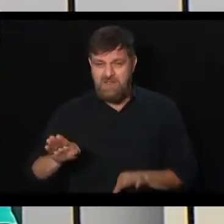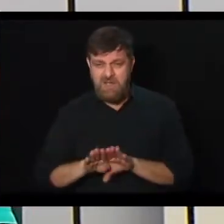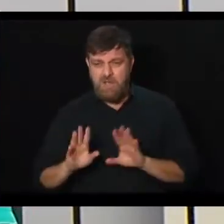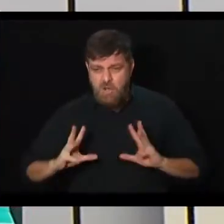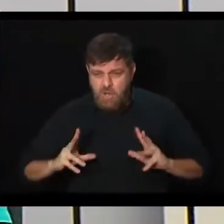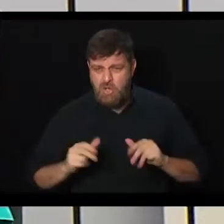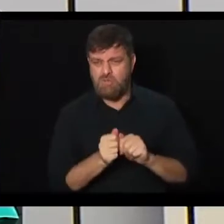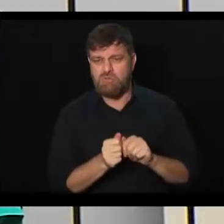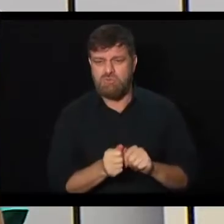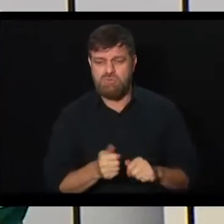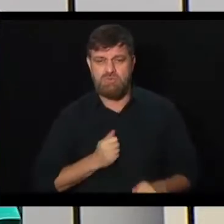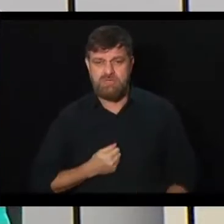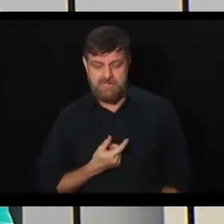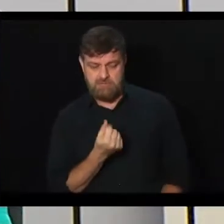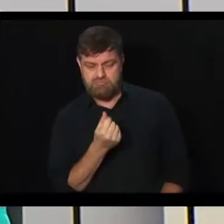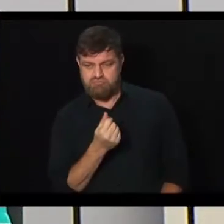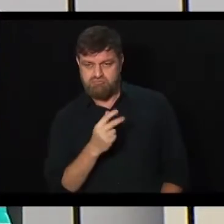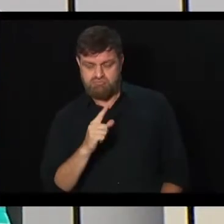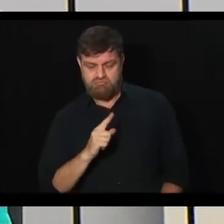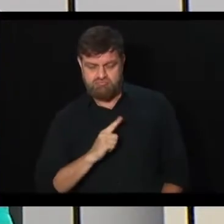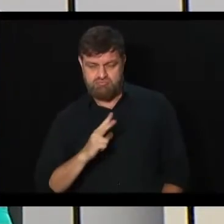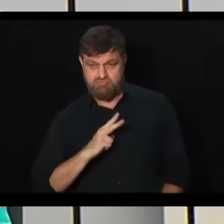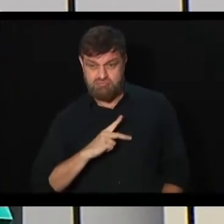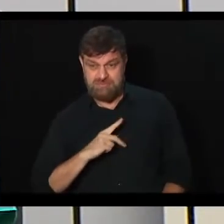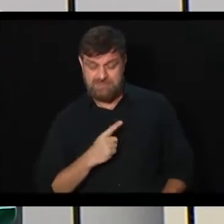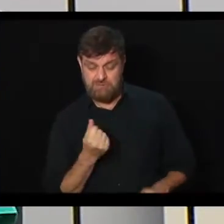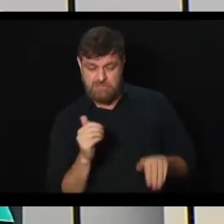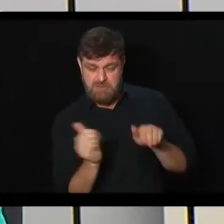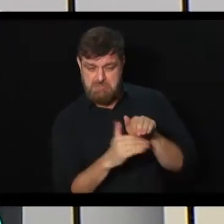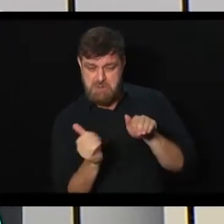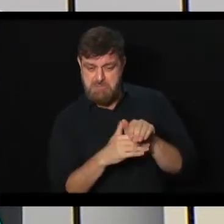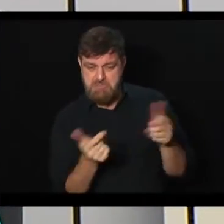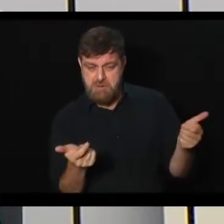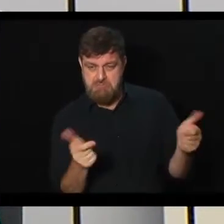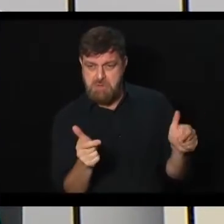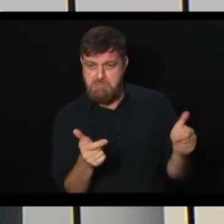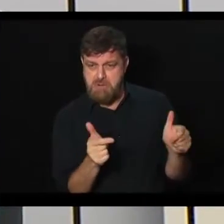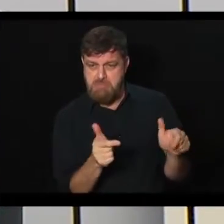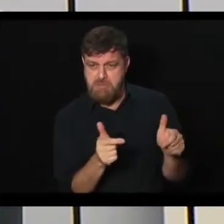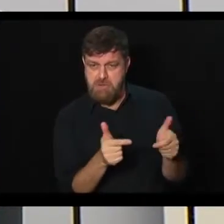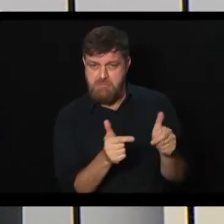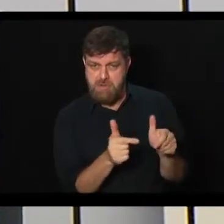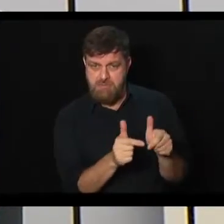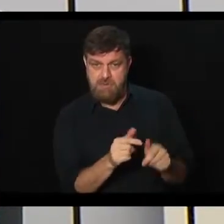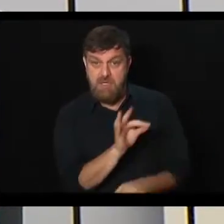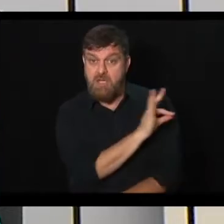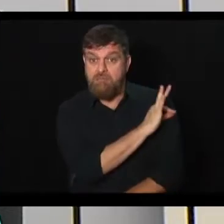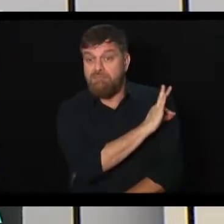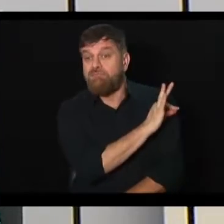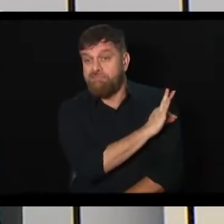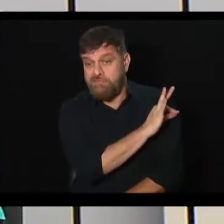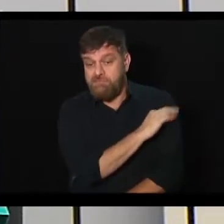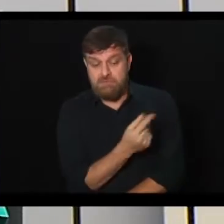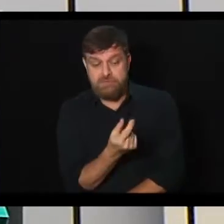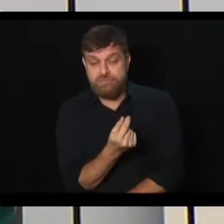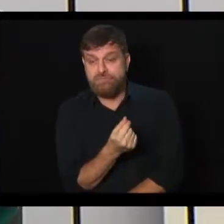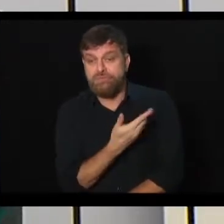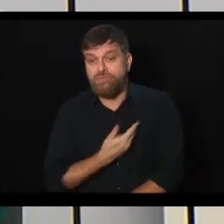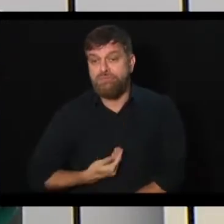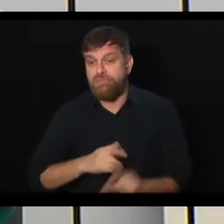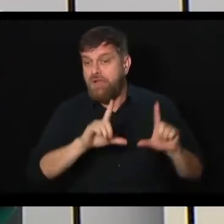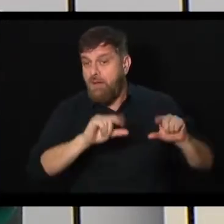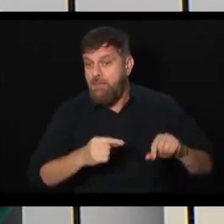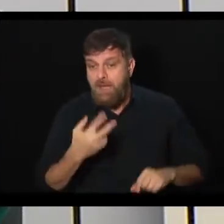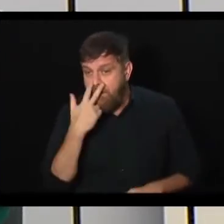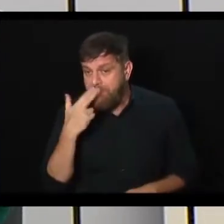os imóveis, o fundo da Previdência dos Trabalhadores foi diluído no orçamento da Prefeitura. Então, existe uma dívida da